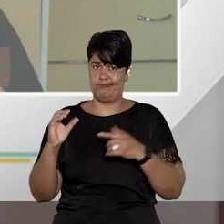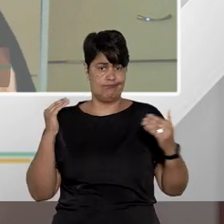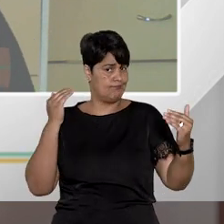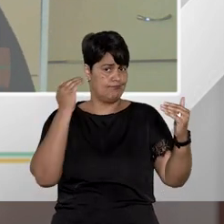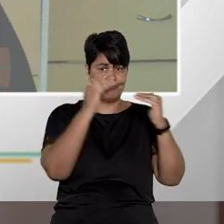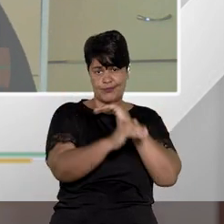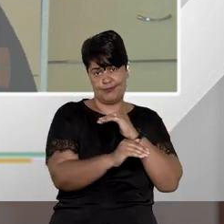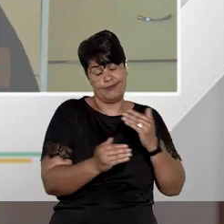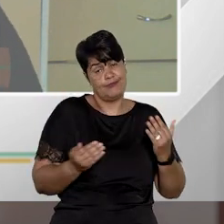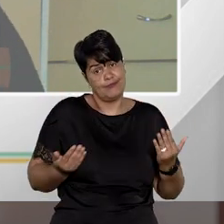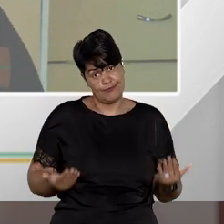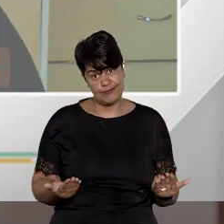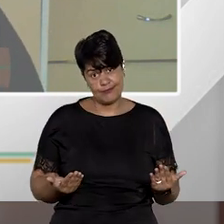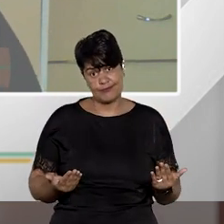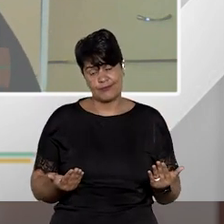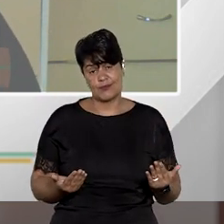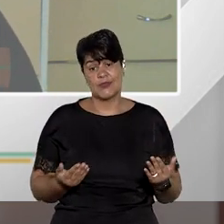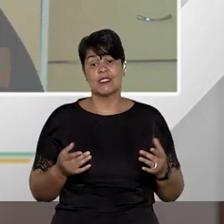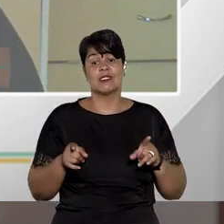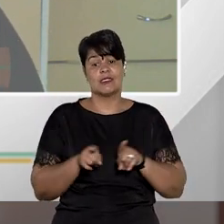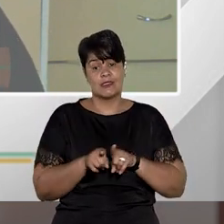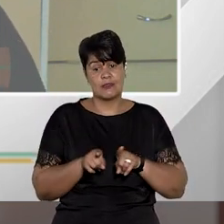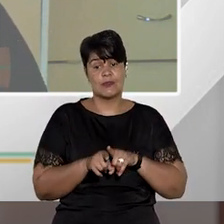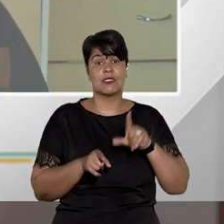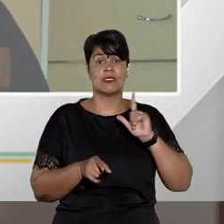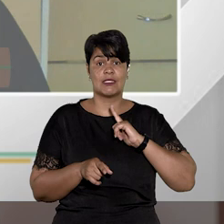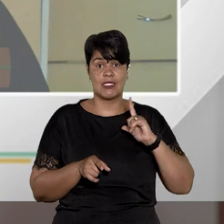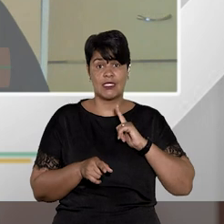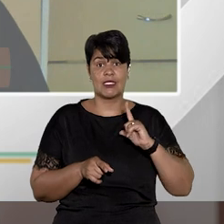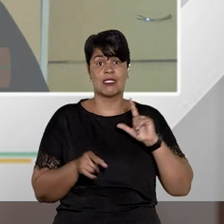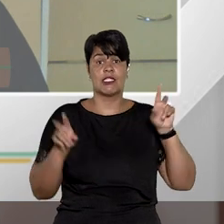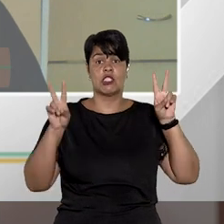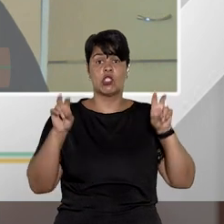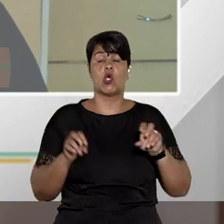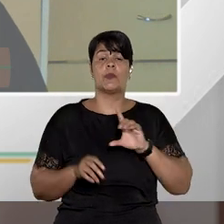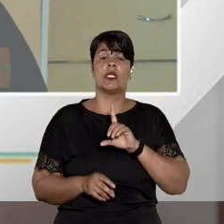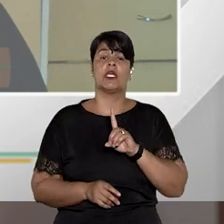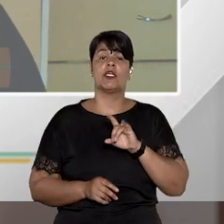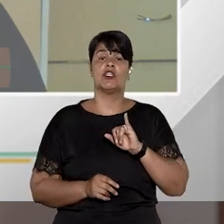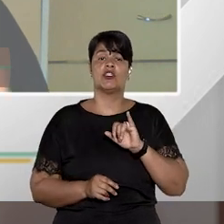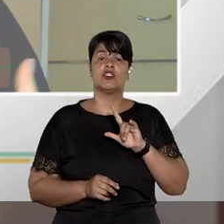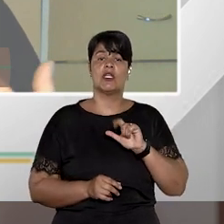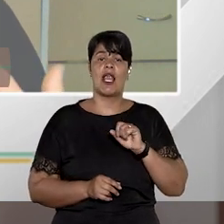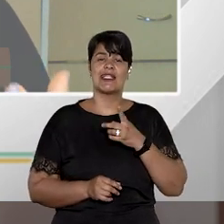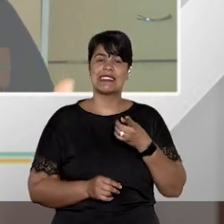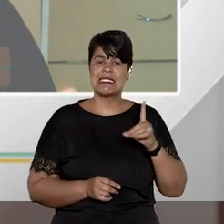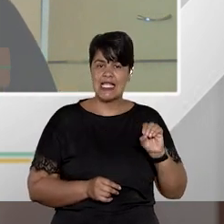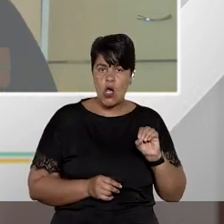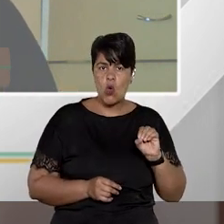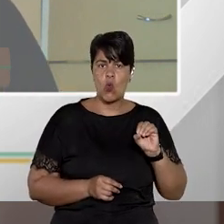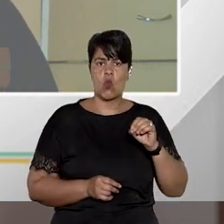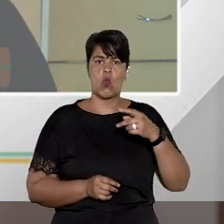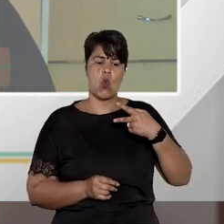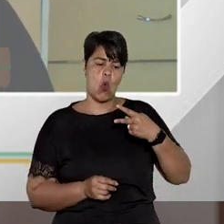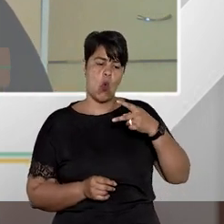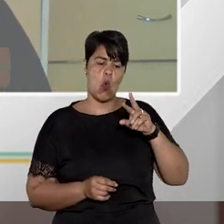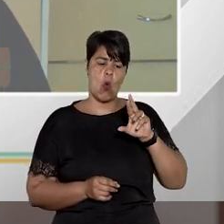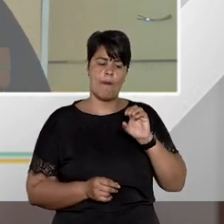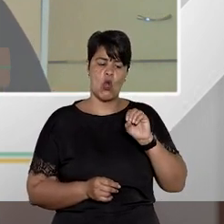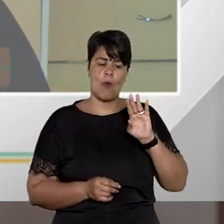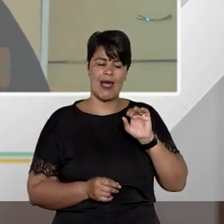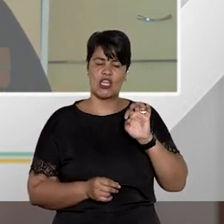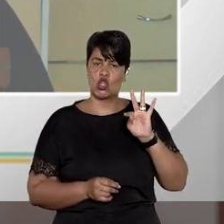além disso isso demanda a chamada de lação probatória ou seja eu vou precisar ouvir os